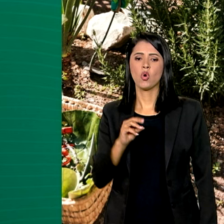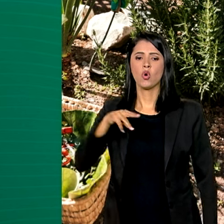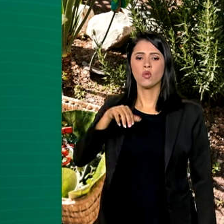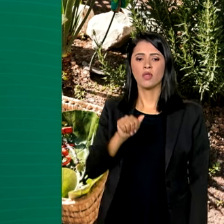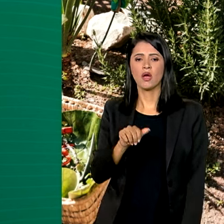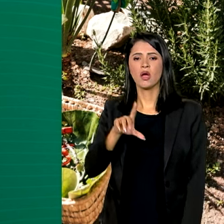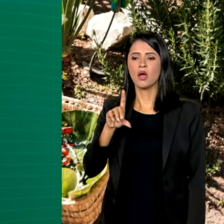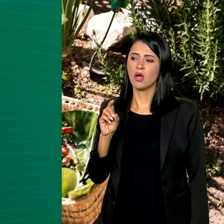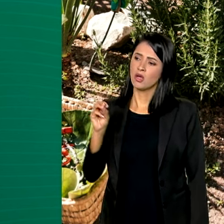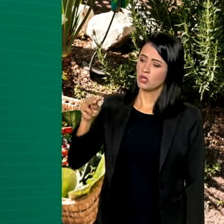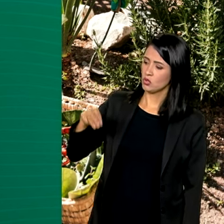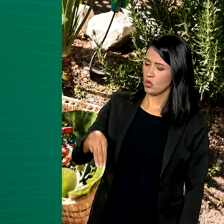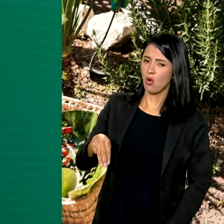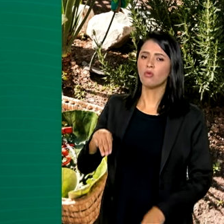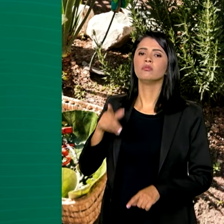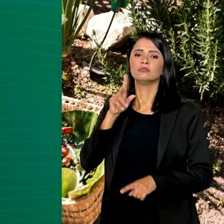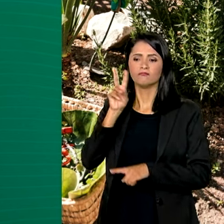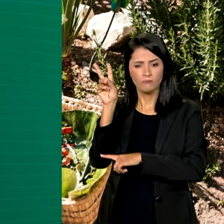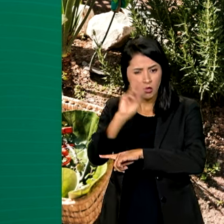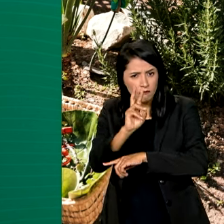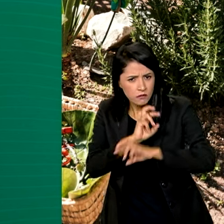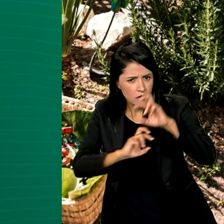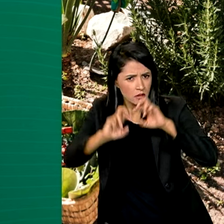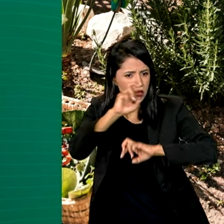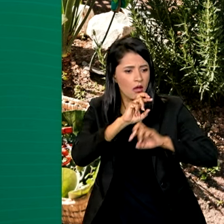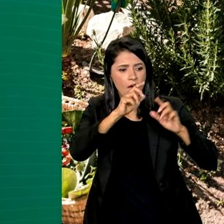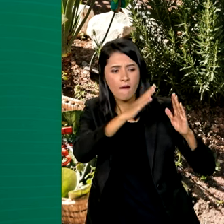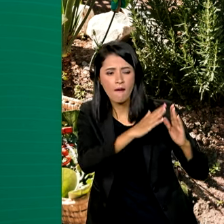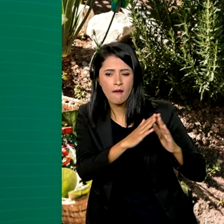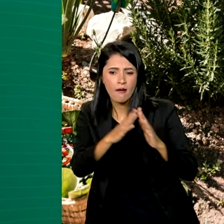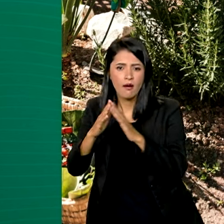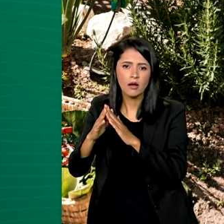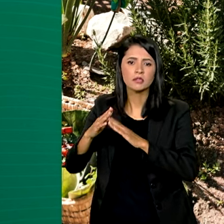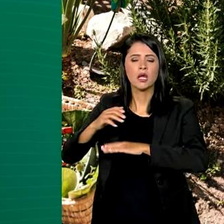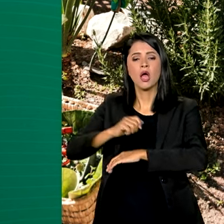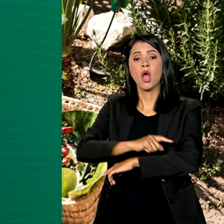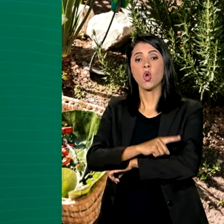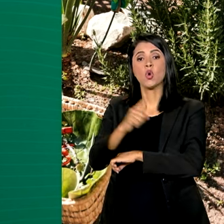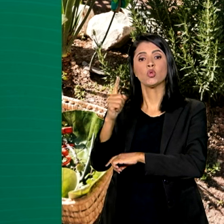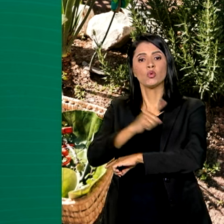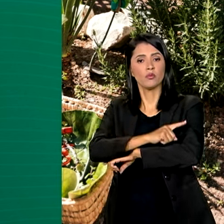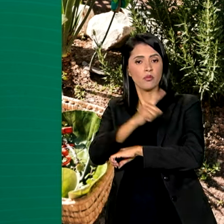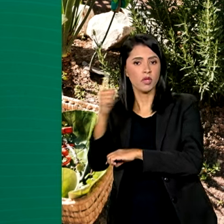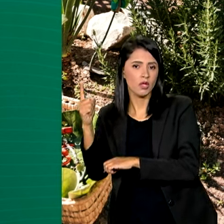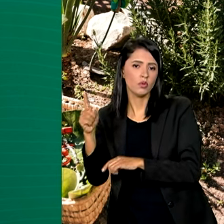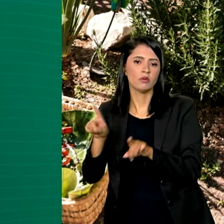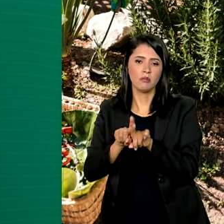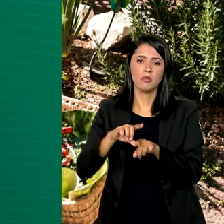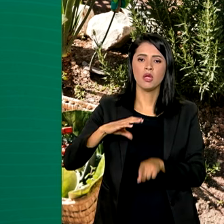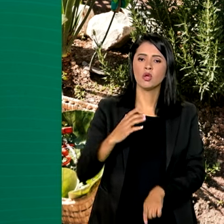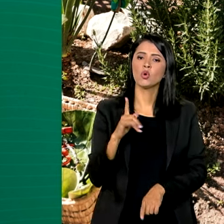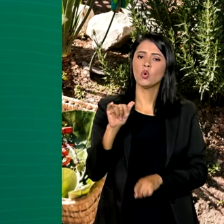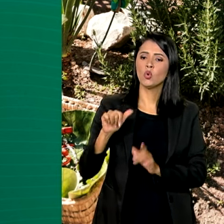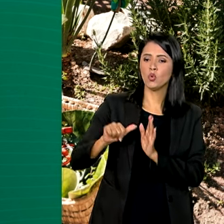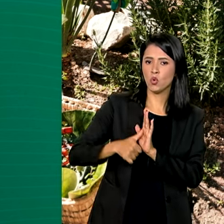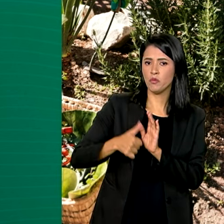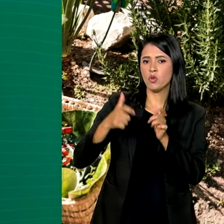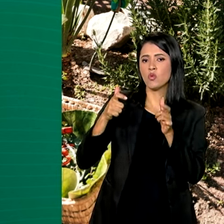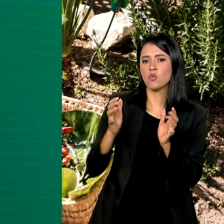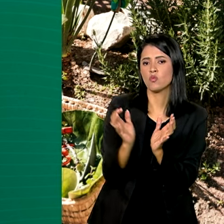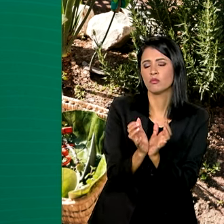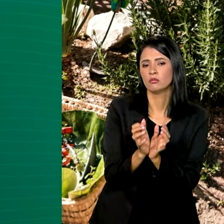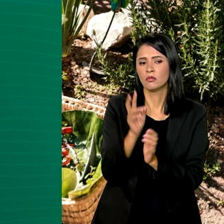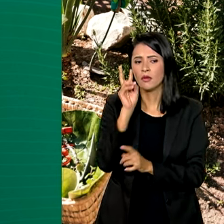com ações de fiscalização em residências, condomínios e clubes, por exemplo, os fiscais